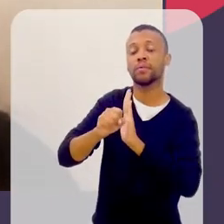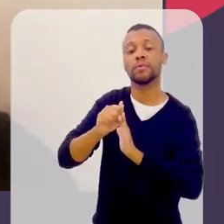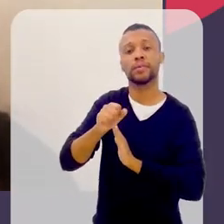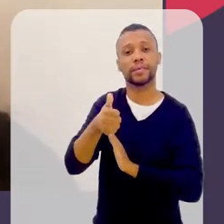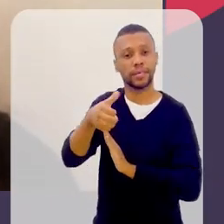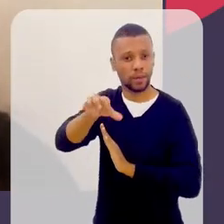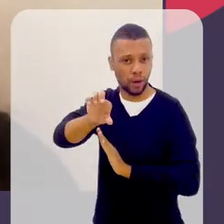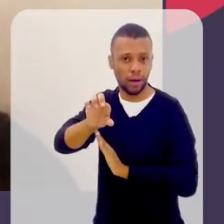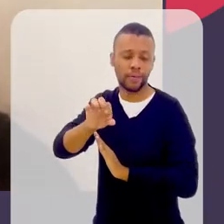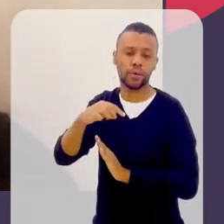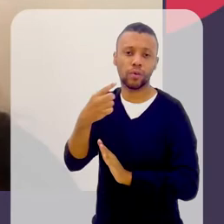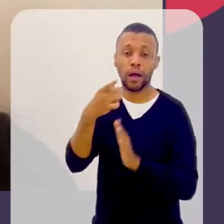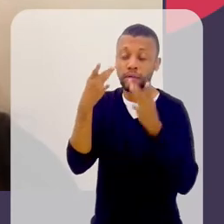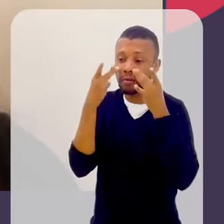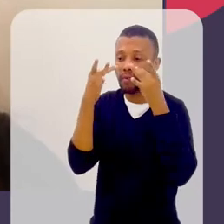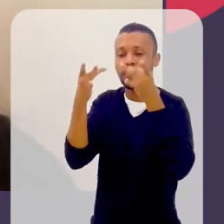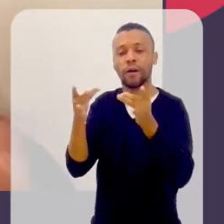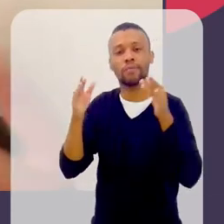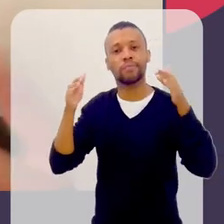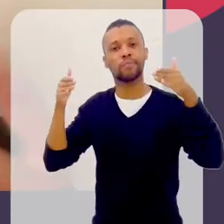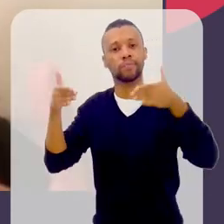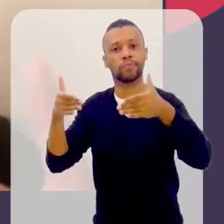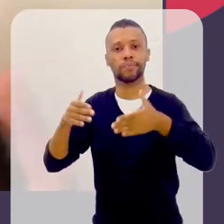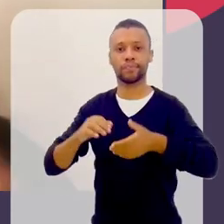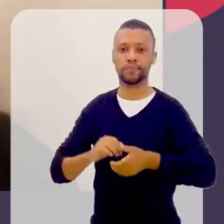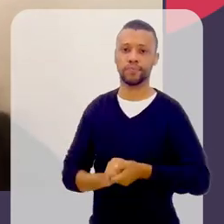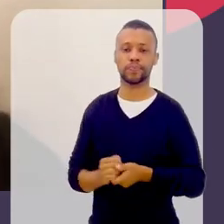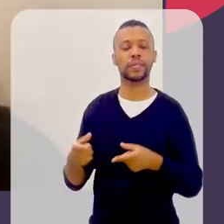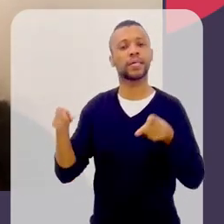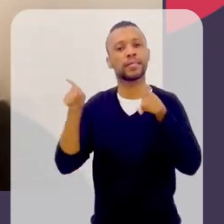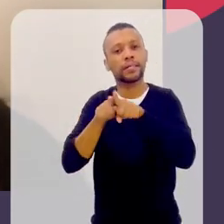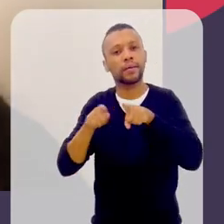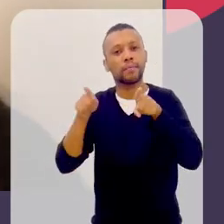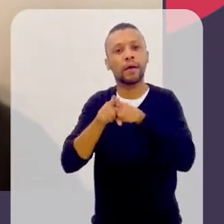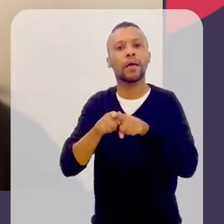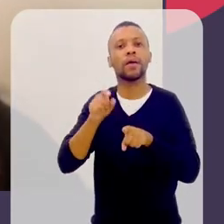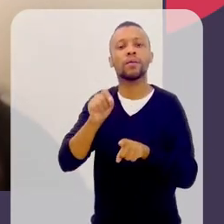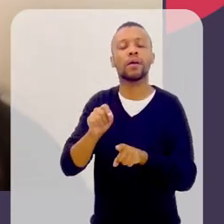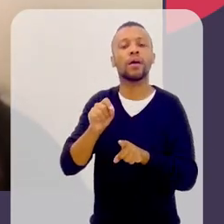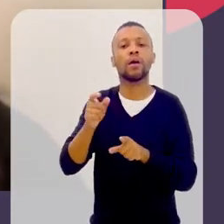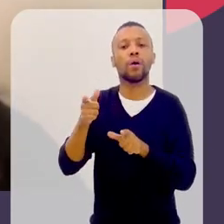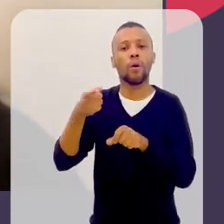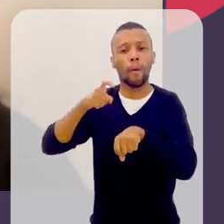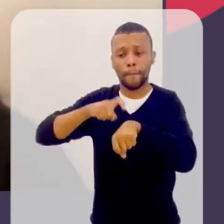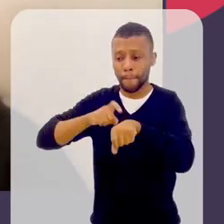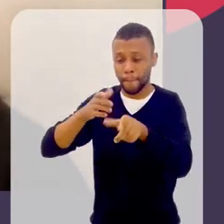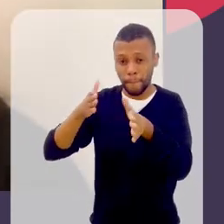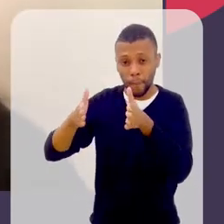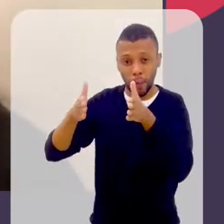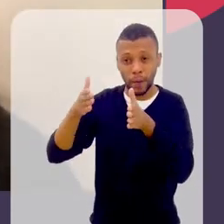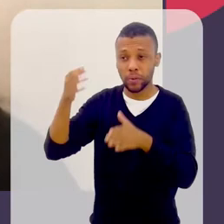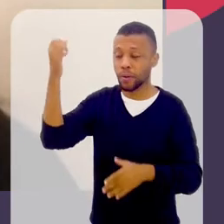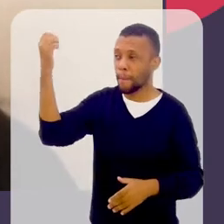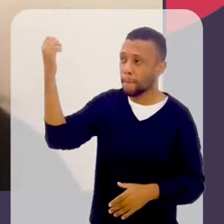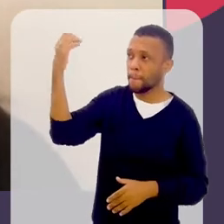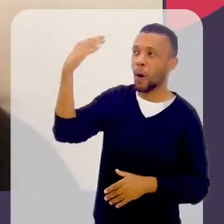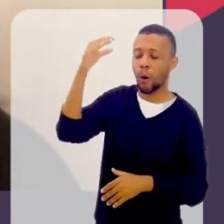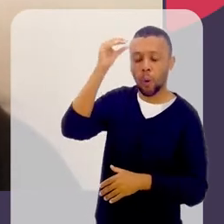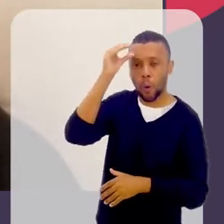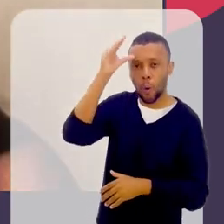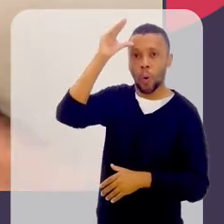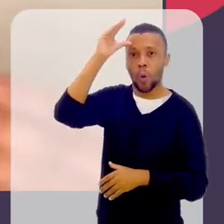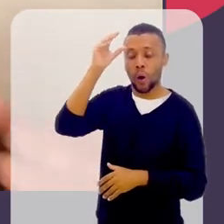dá mais atenção, e também o iluminismo europeu, né? Que é